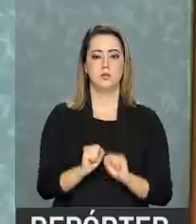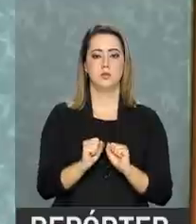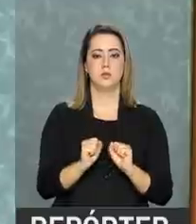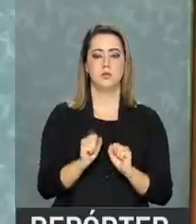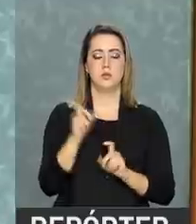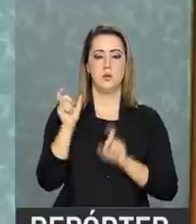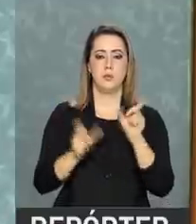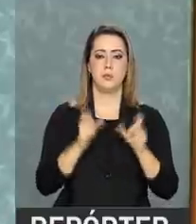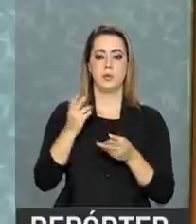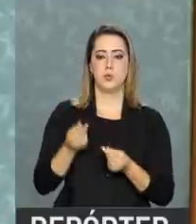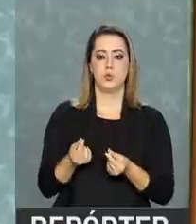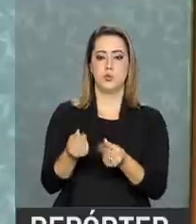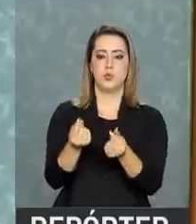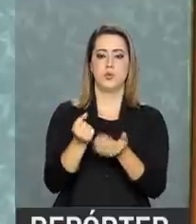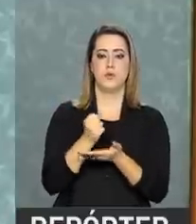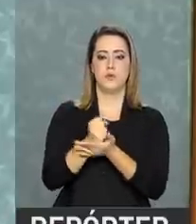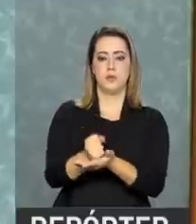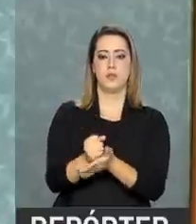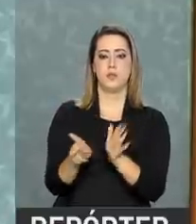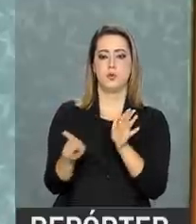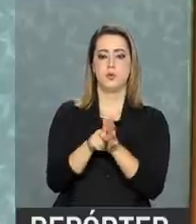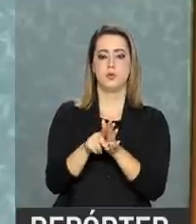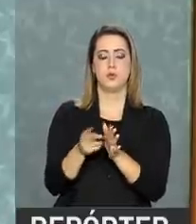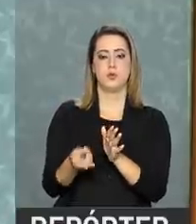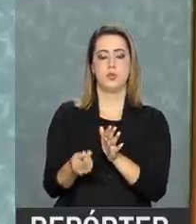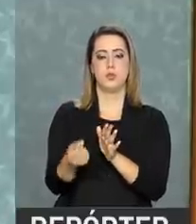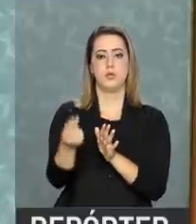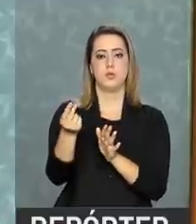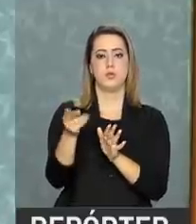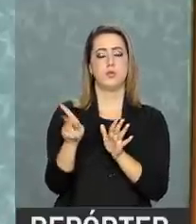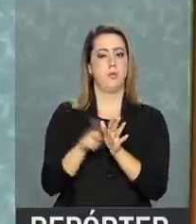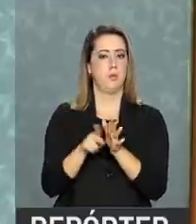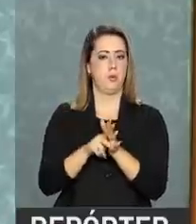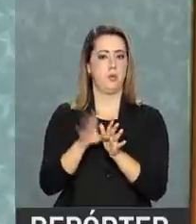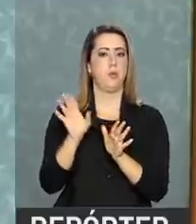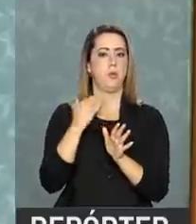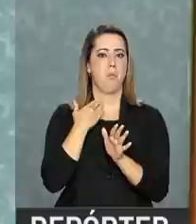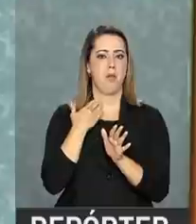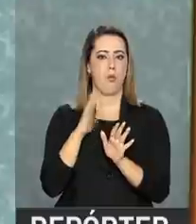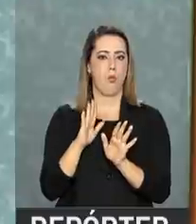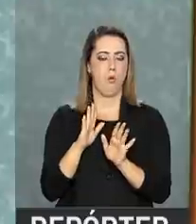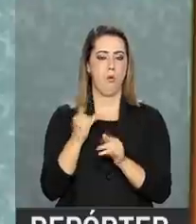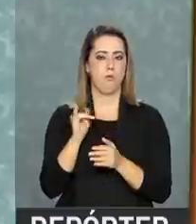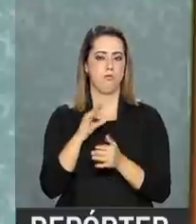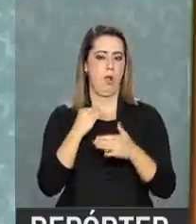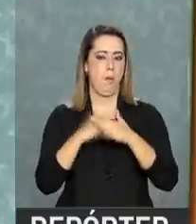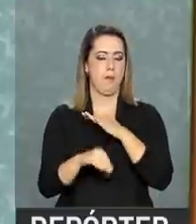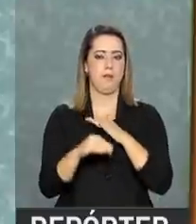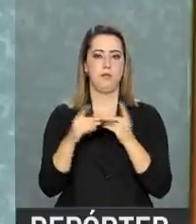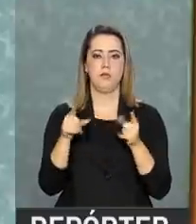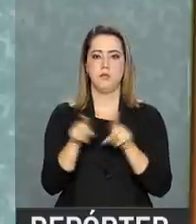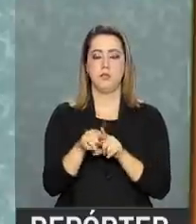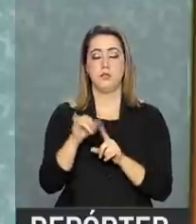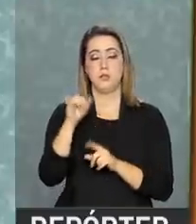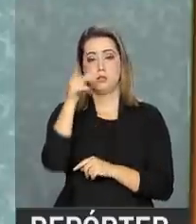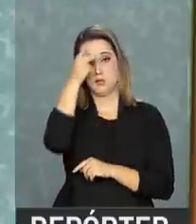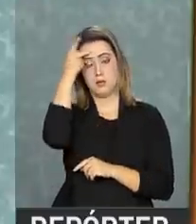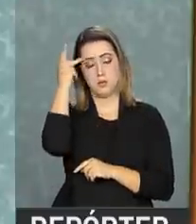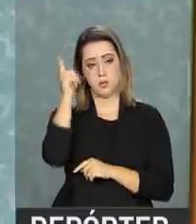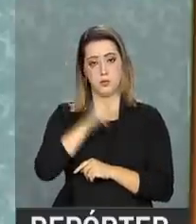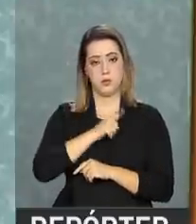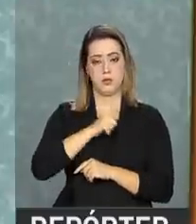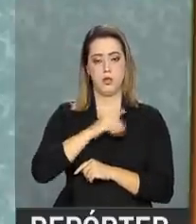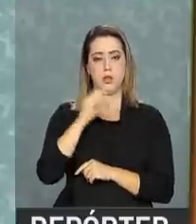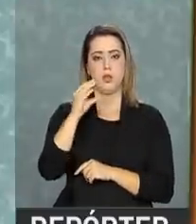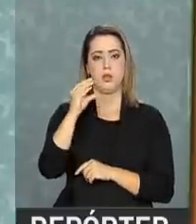que o recurso seja disponibilizado diretamente aos cotistas. Então, haverá ou um depósito automático nas contas dos cotistas